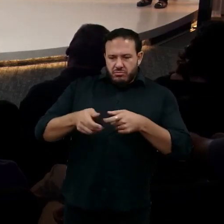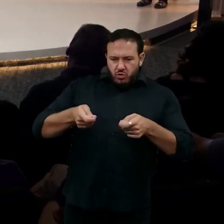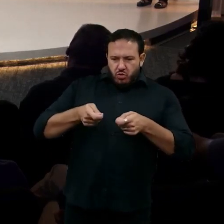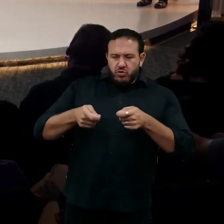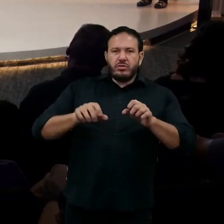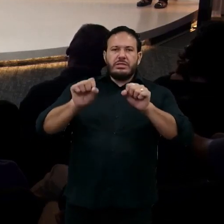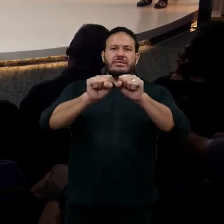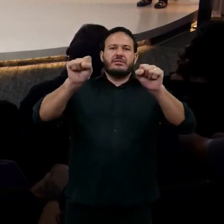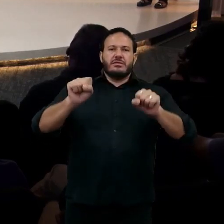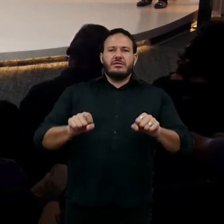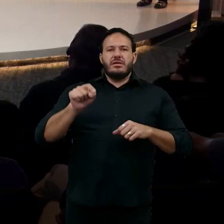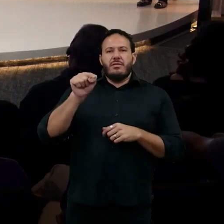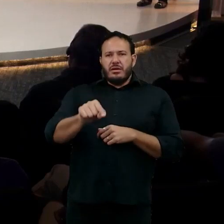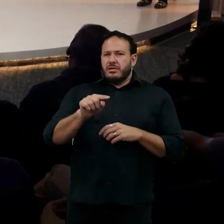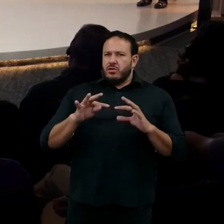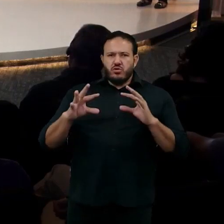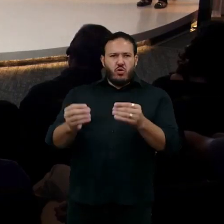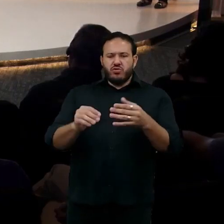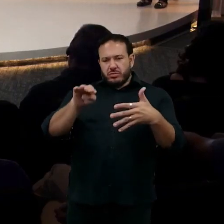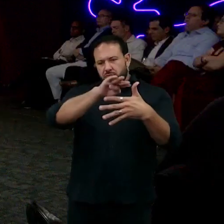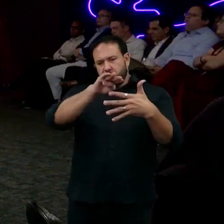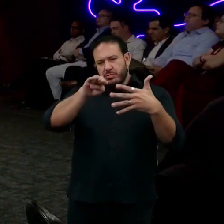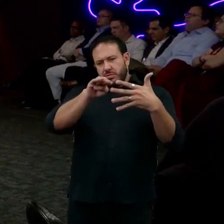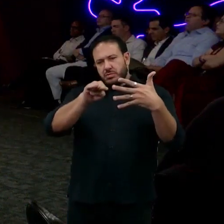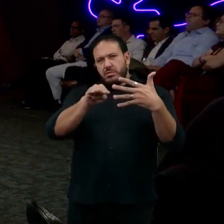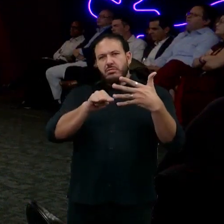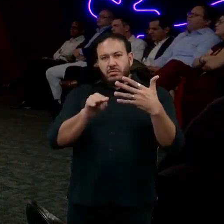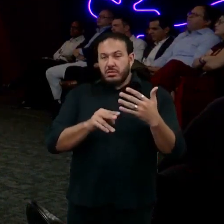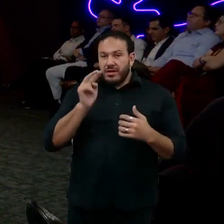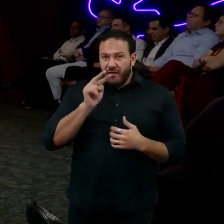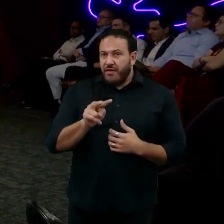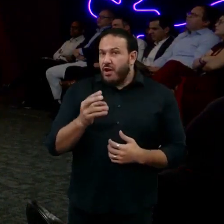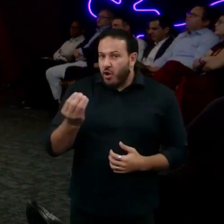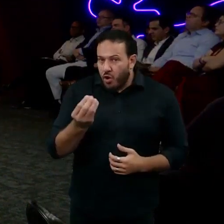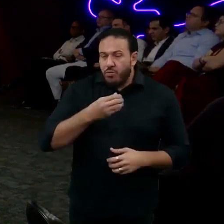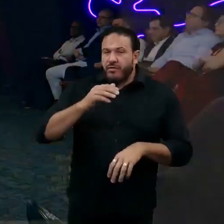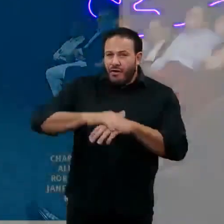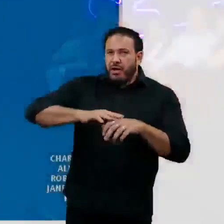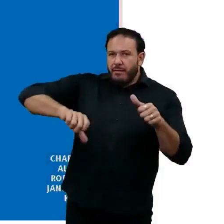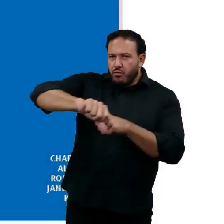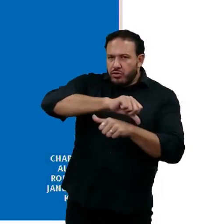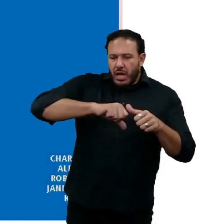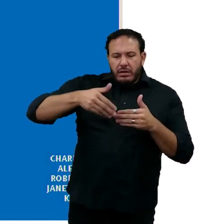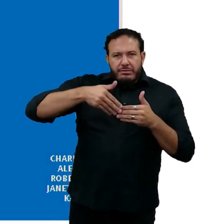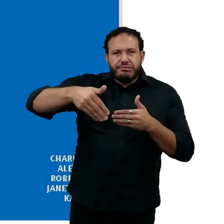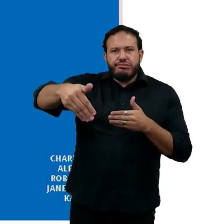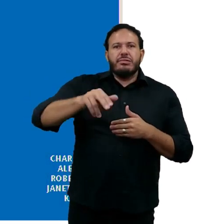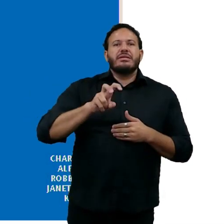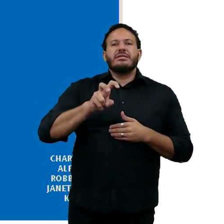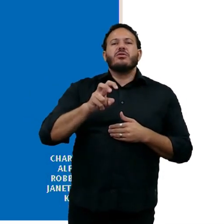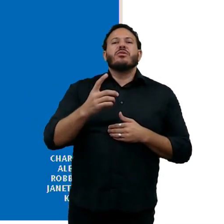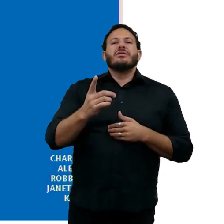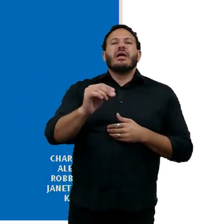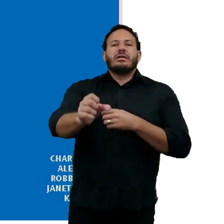em todos os níveis intermediários. Então vamos ver como que as coisas vão mudar nos próximos 5 a 10 anos. E estou muito